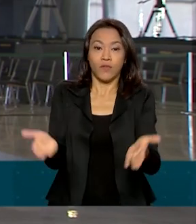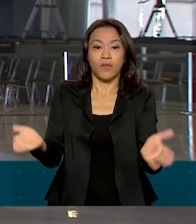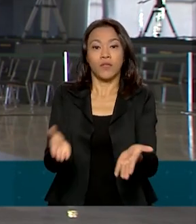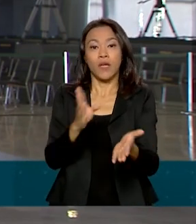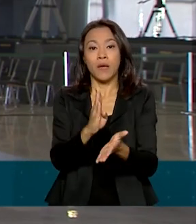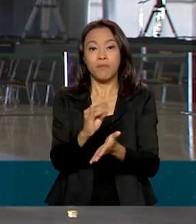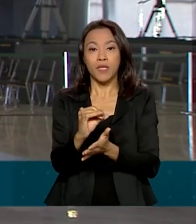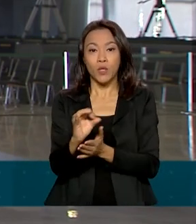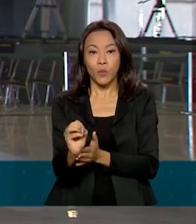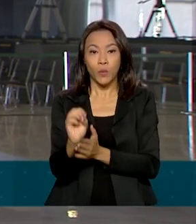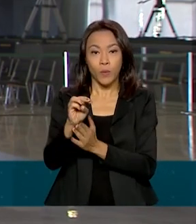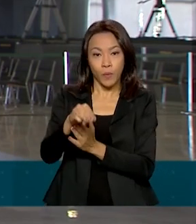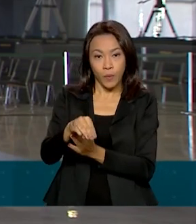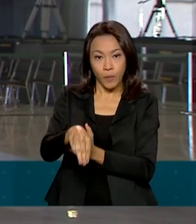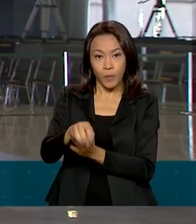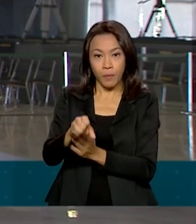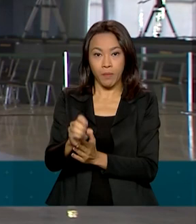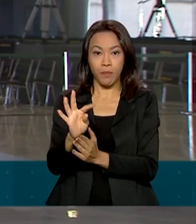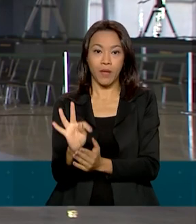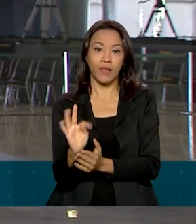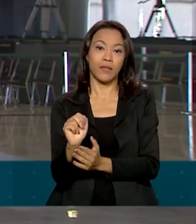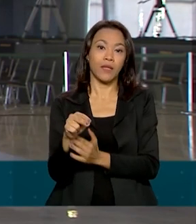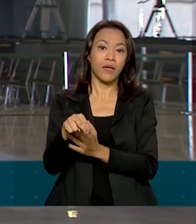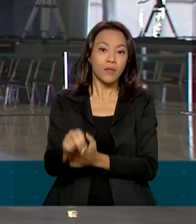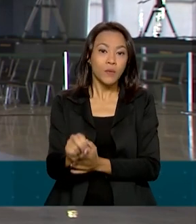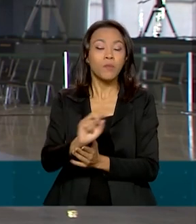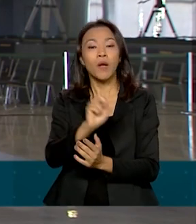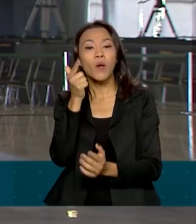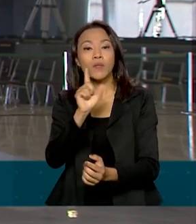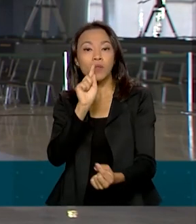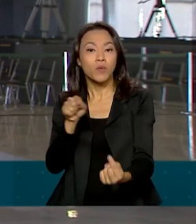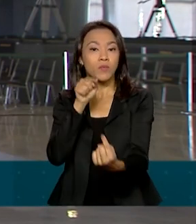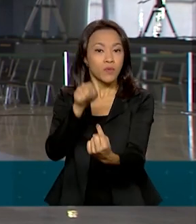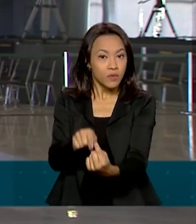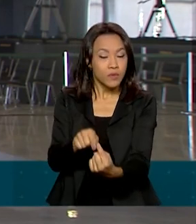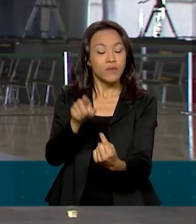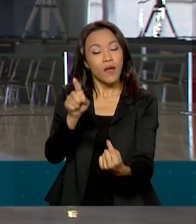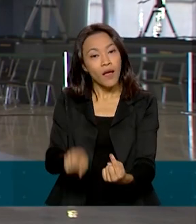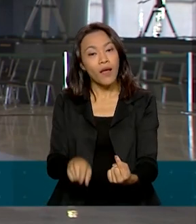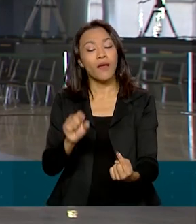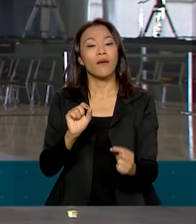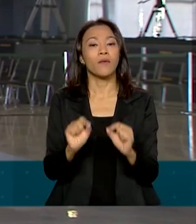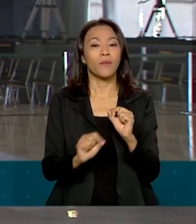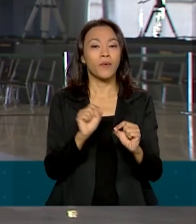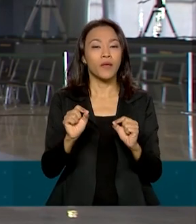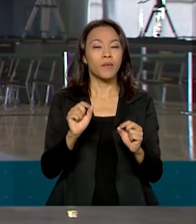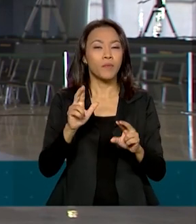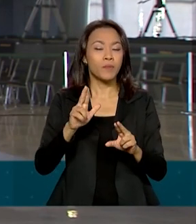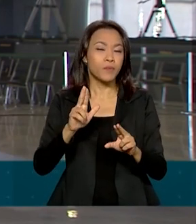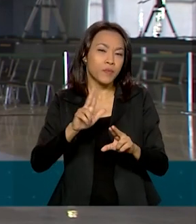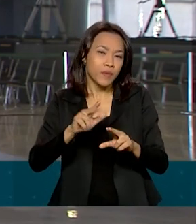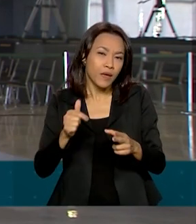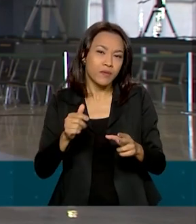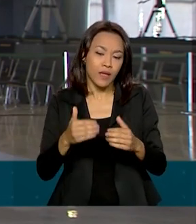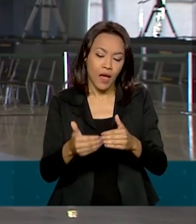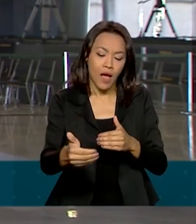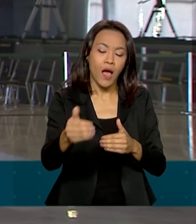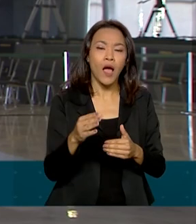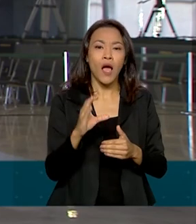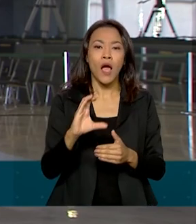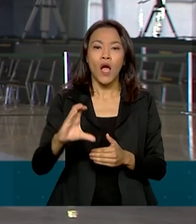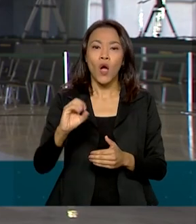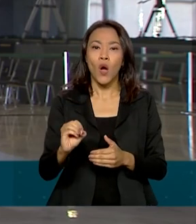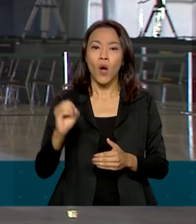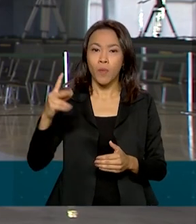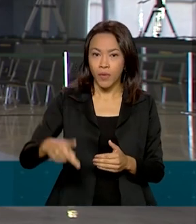biometano é fundamental para o Brasil alcançar os objetivos da neutralidade climática, da COP26, a Conferência